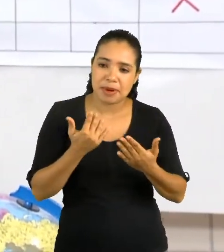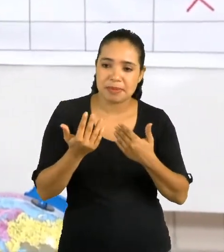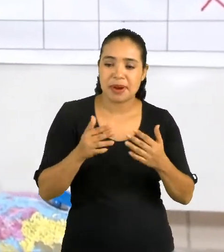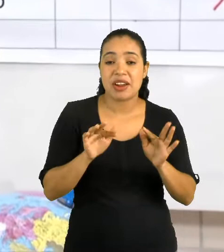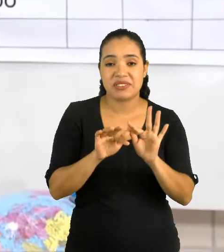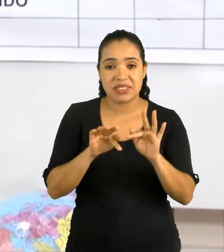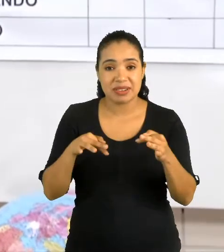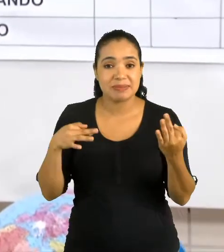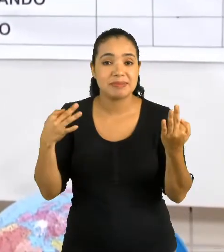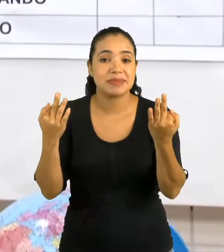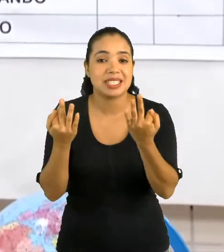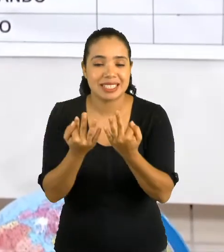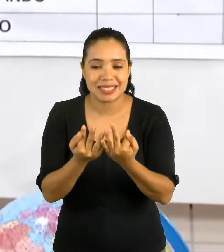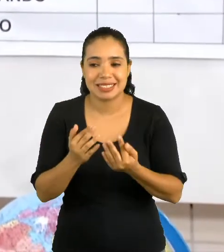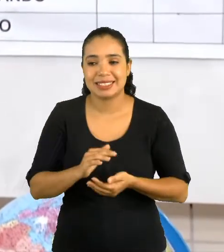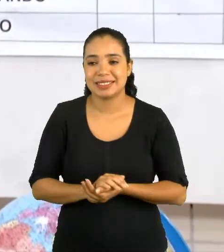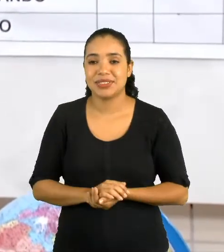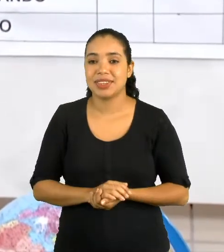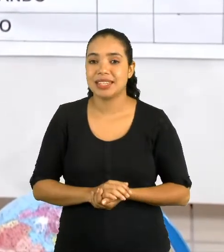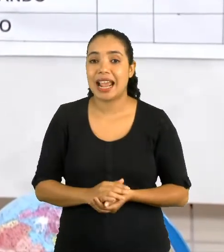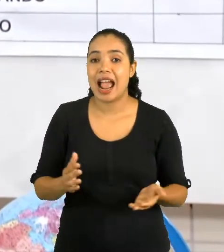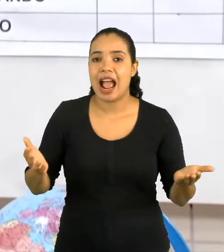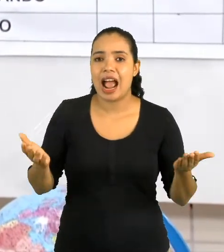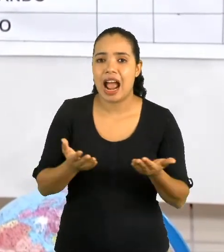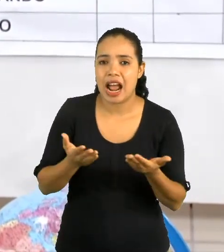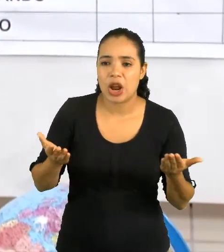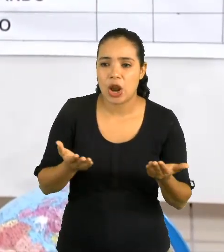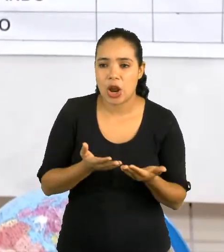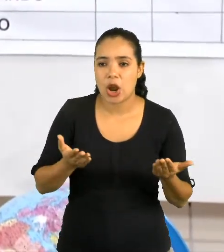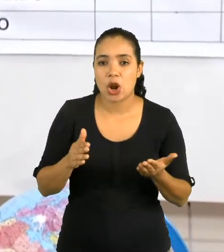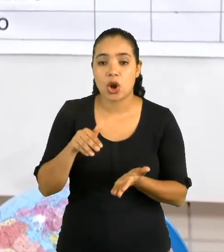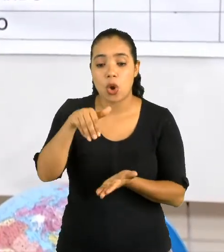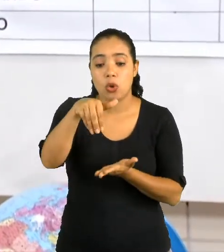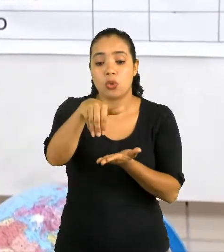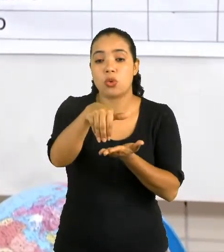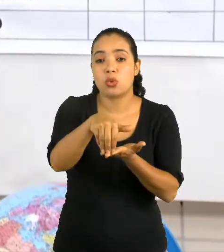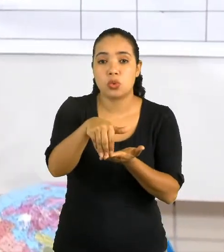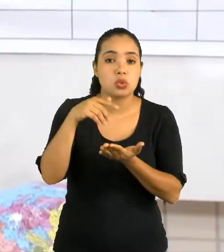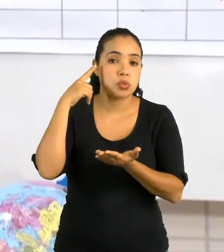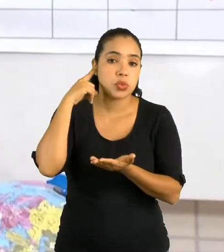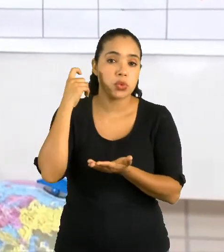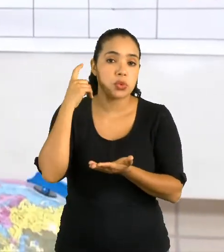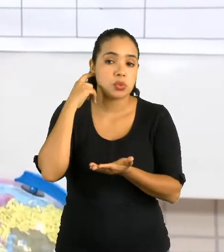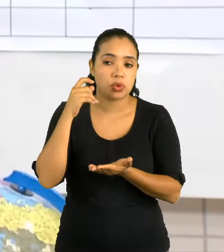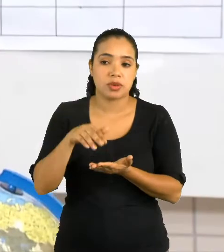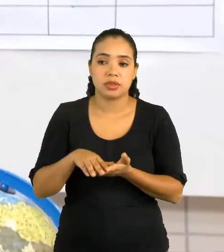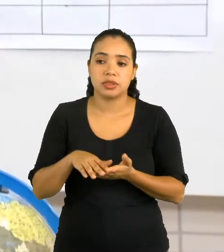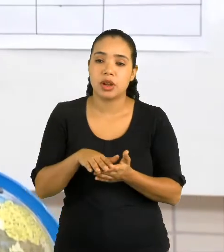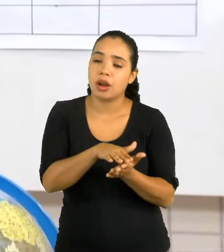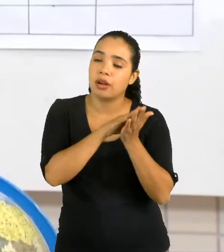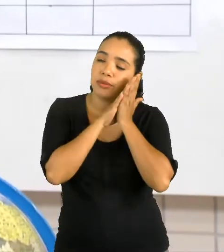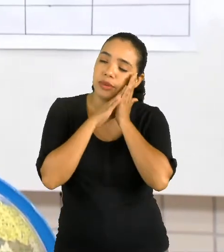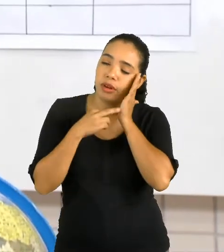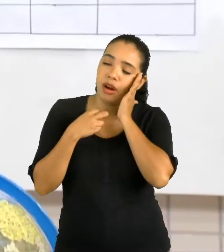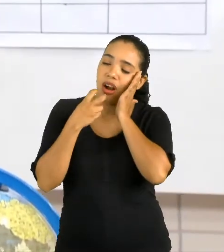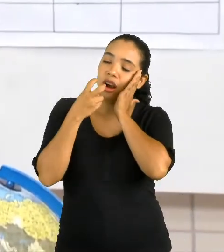nossa família. E agora nós vamos ao último som. Ronco.